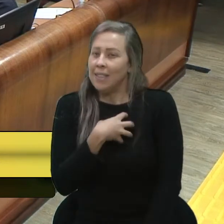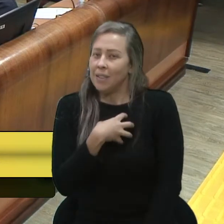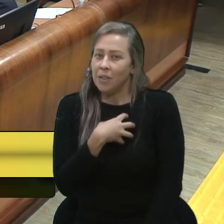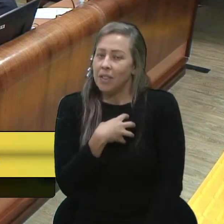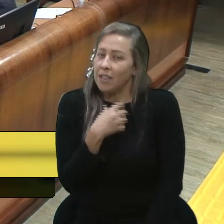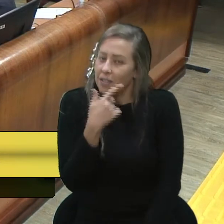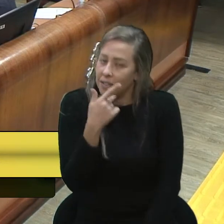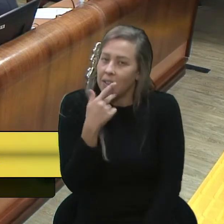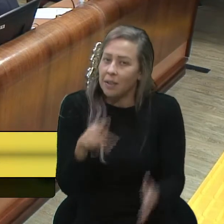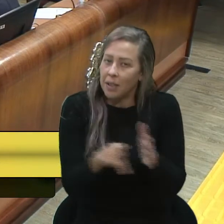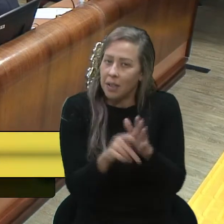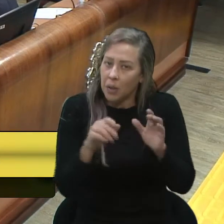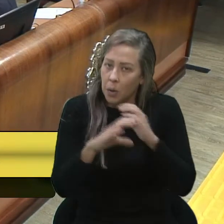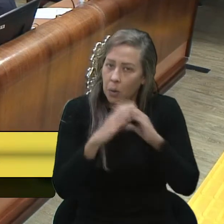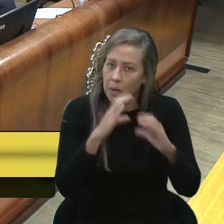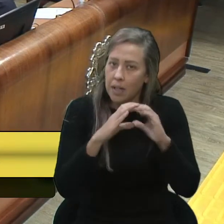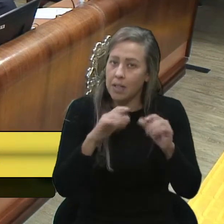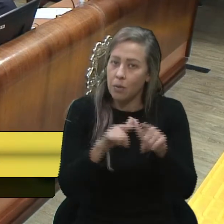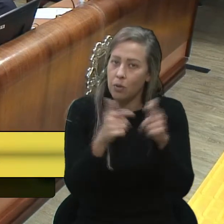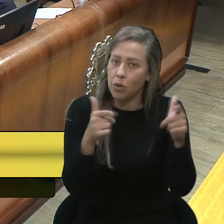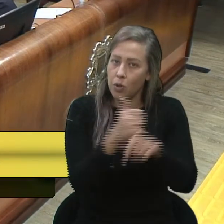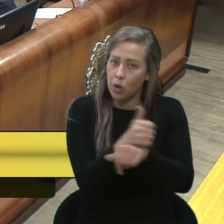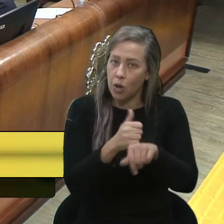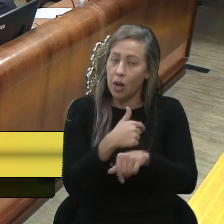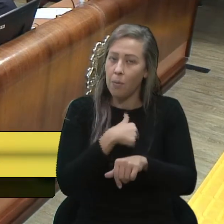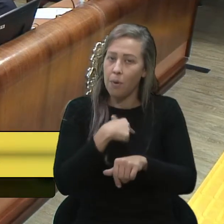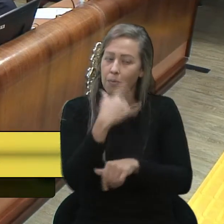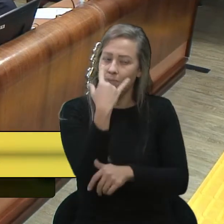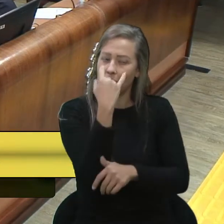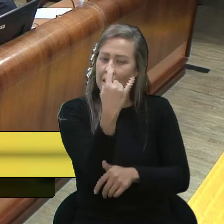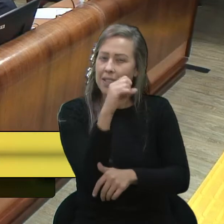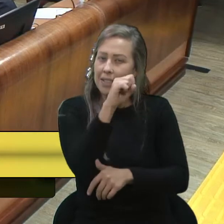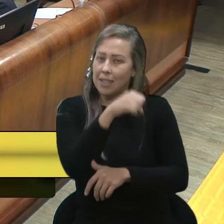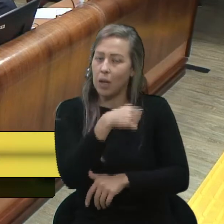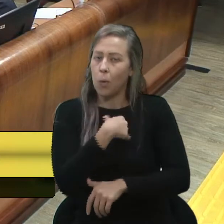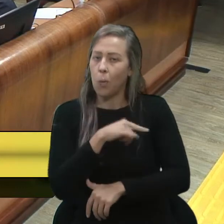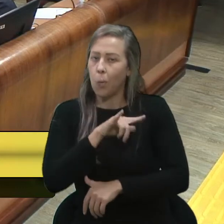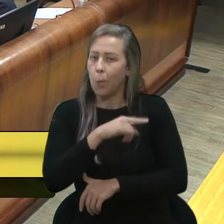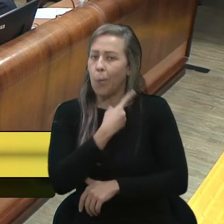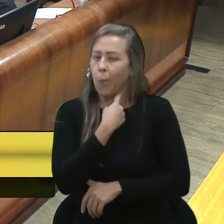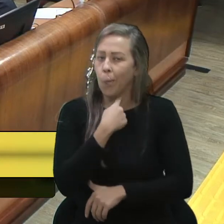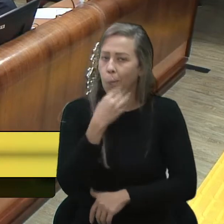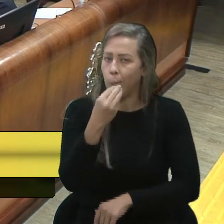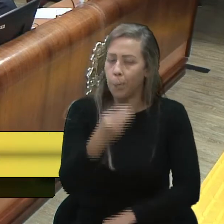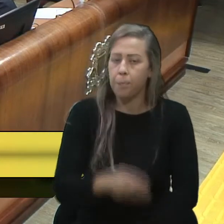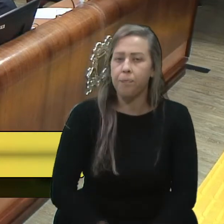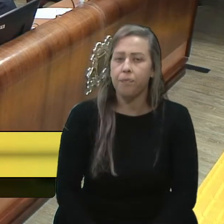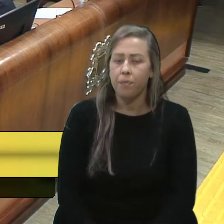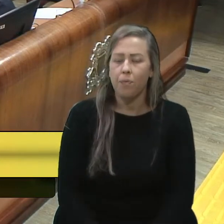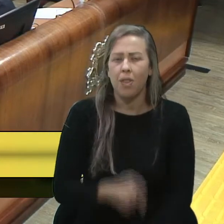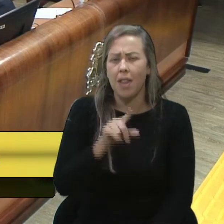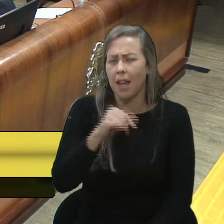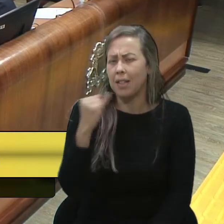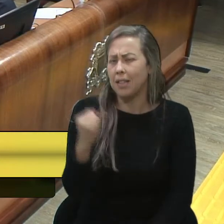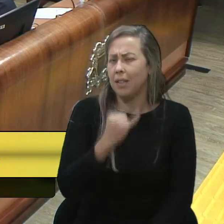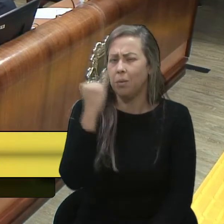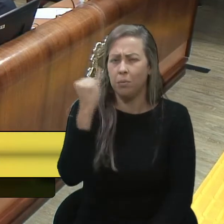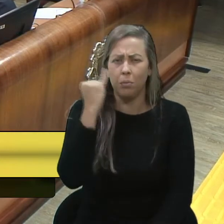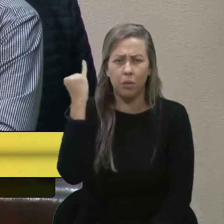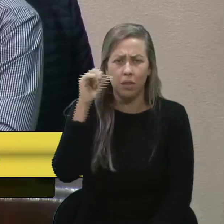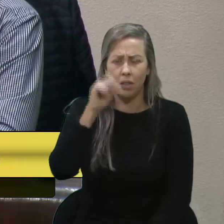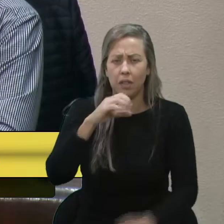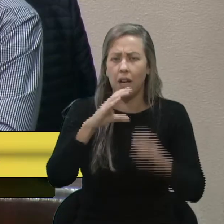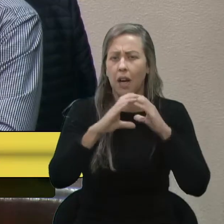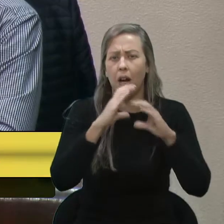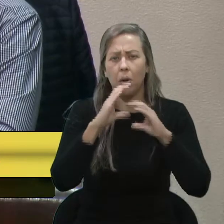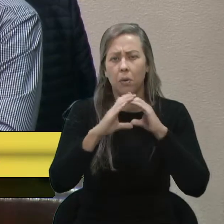a respeito do jornalismo, porque tem um grande apreço. Nós sabemos o quanto é importante a comunicação quando